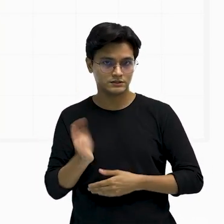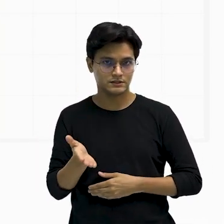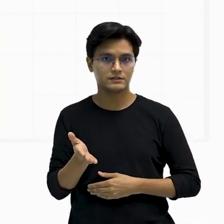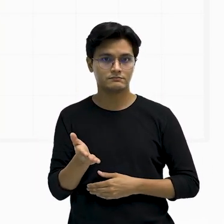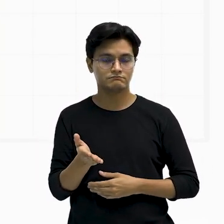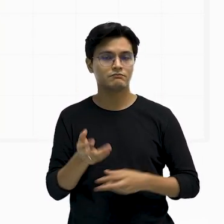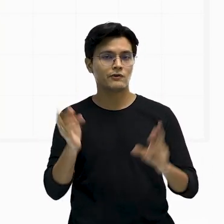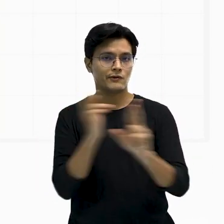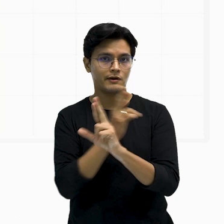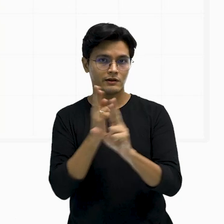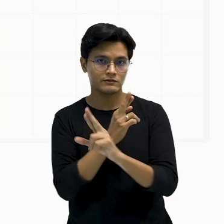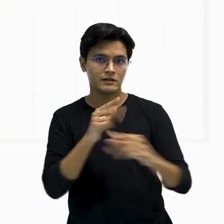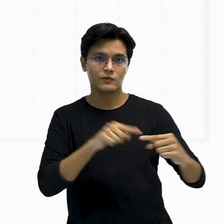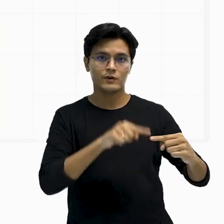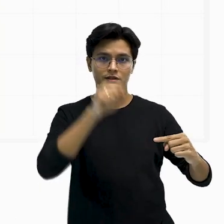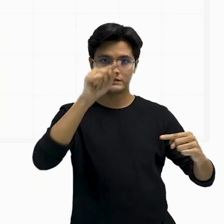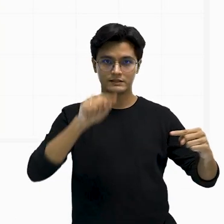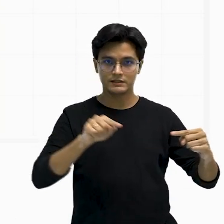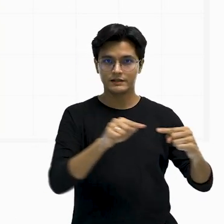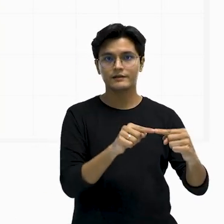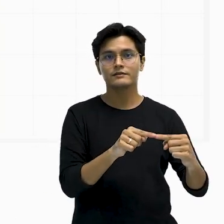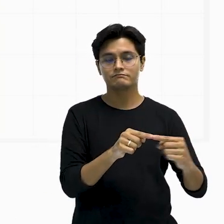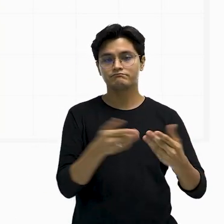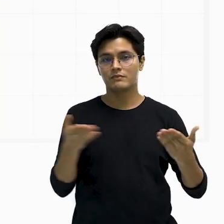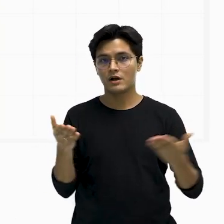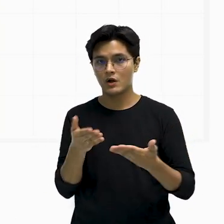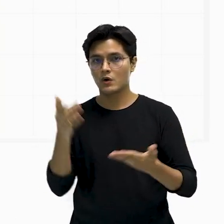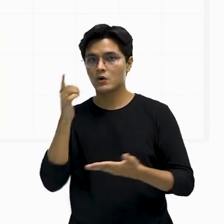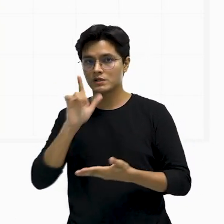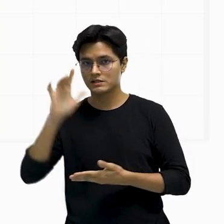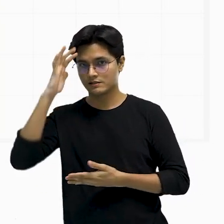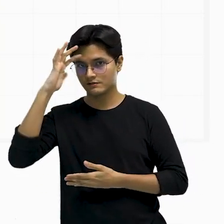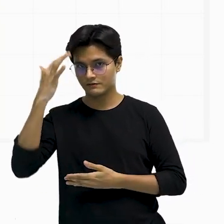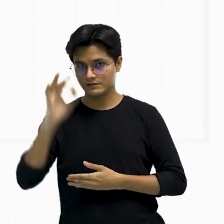a respeito dos triângulos para a gente resolver esse probleminha aí.